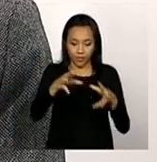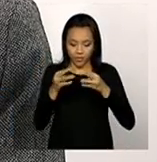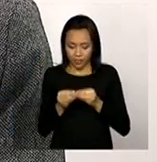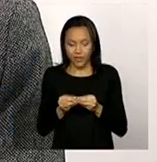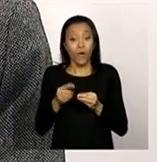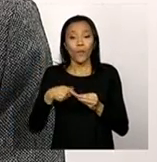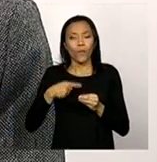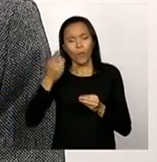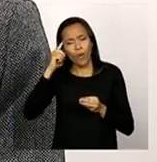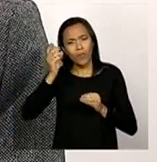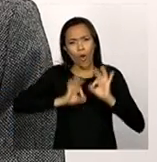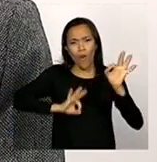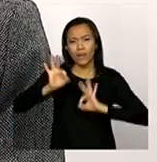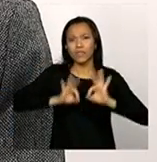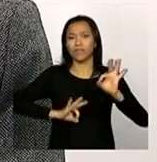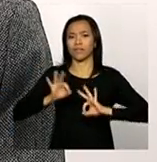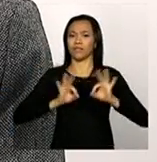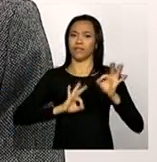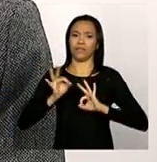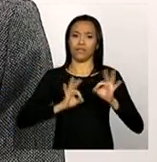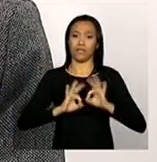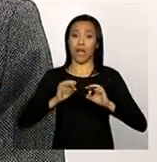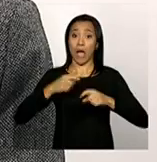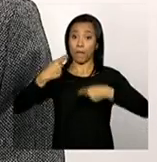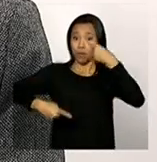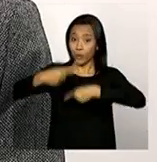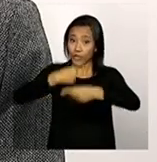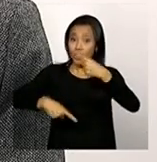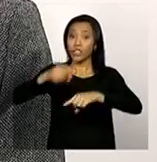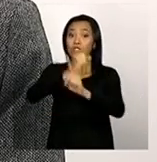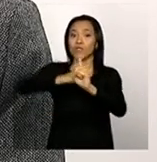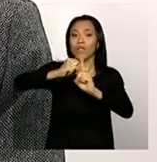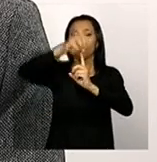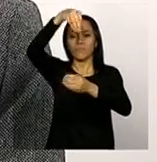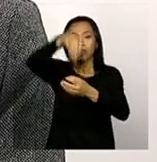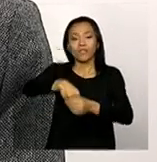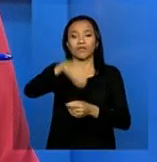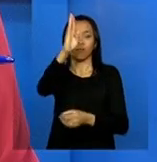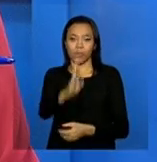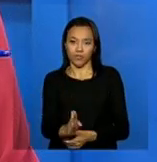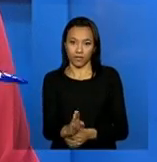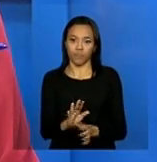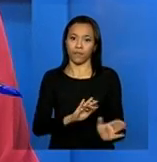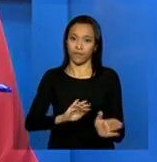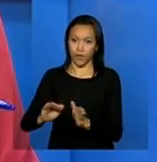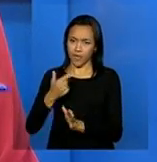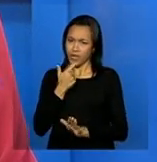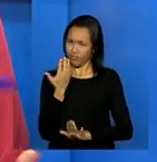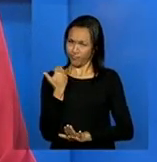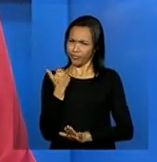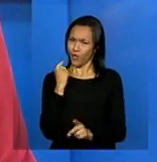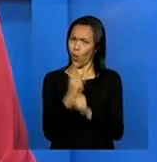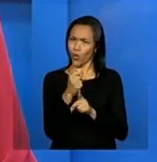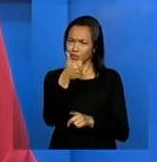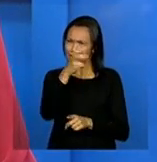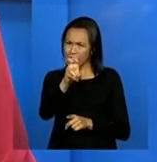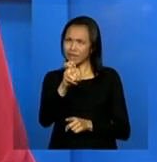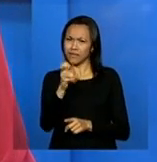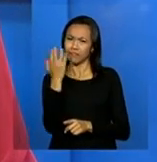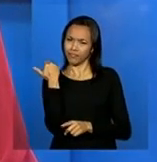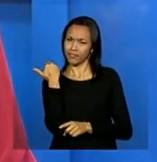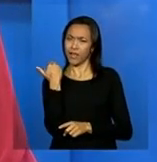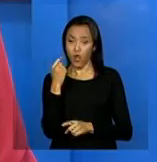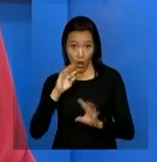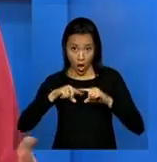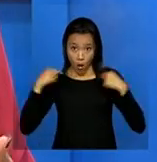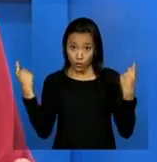da política de assistência social no país. Entendi. Então, esse encontro, há poucos dias, aqui em Brasília, reuniu todo esse pessoal.